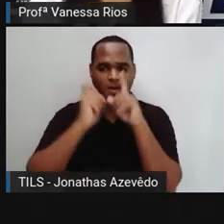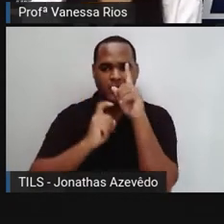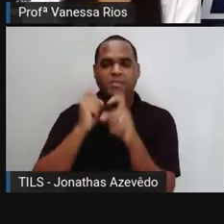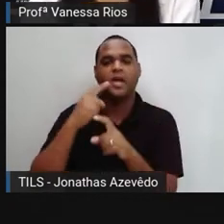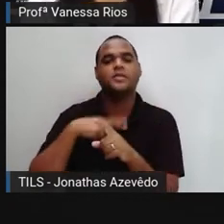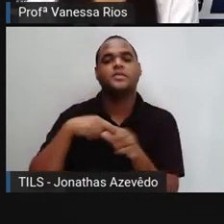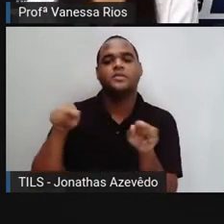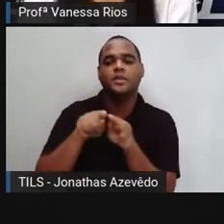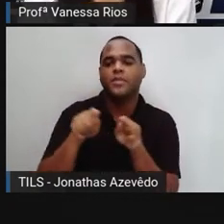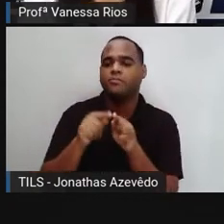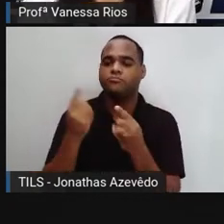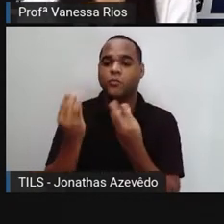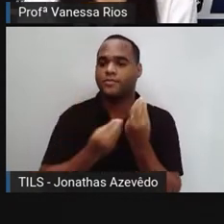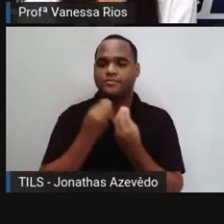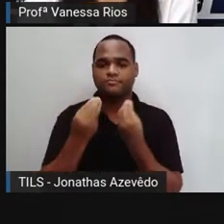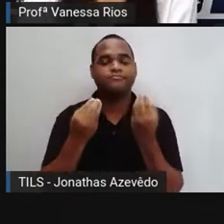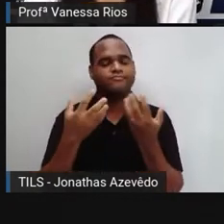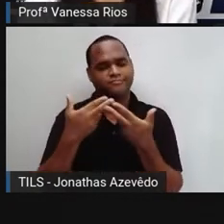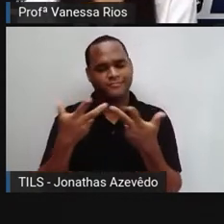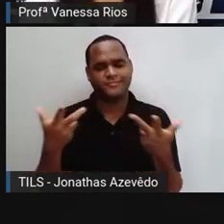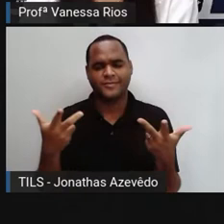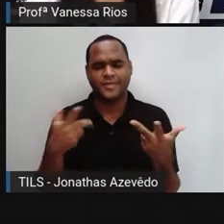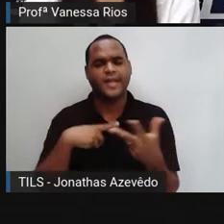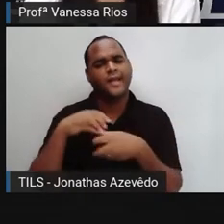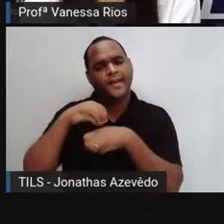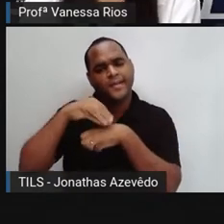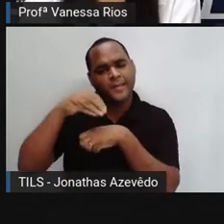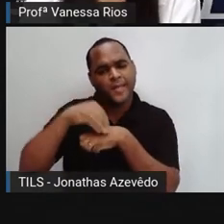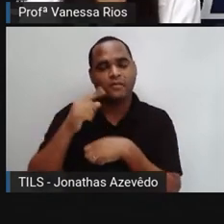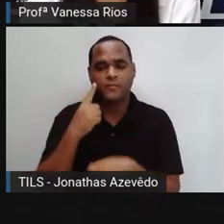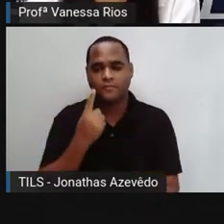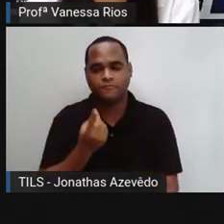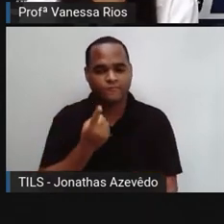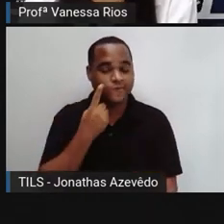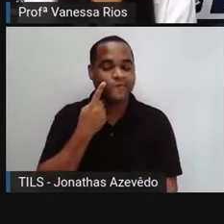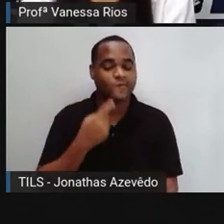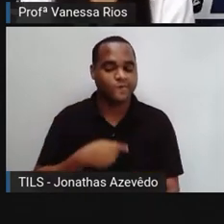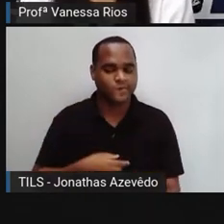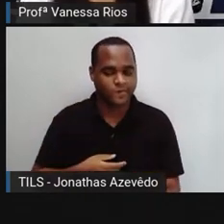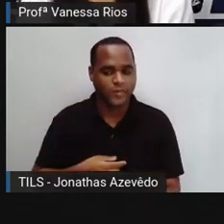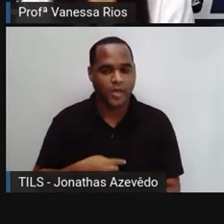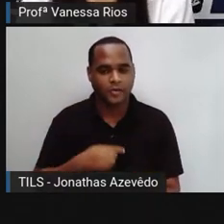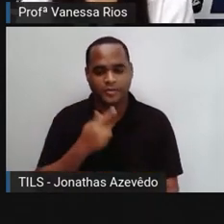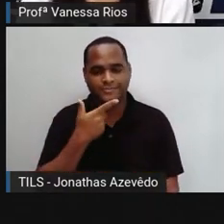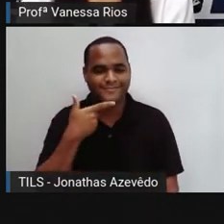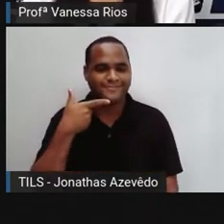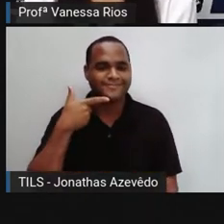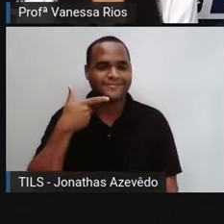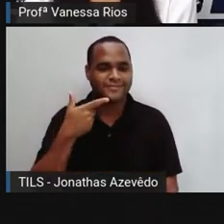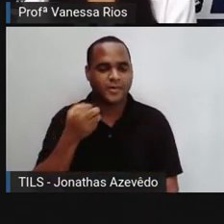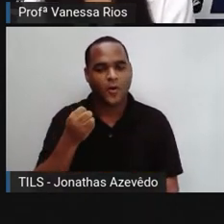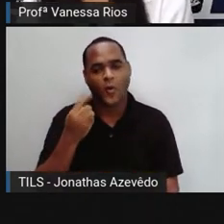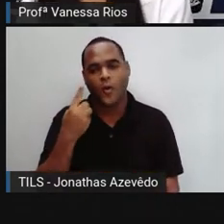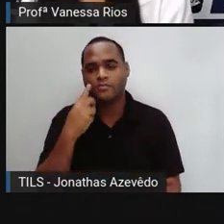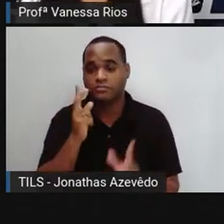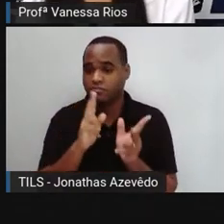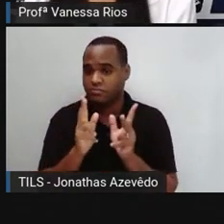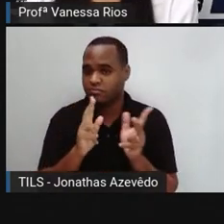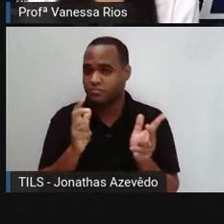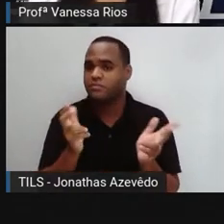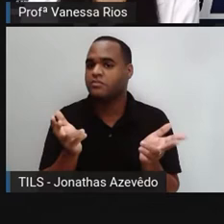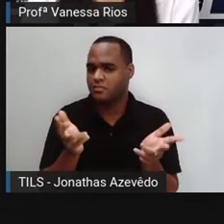um gesto, etc. A gente consegue passar informações, às vezes, com o olhar, não é? Com o sorriso, com o gesto.